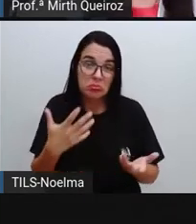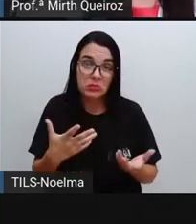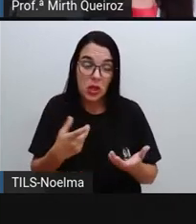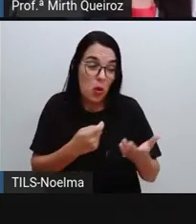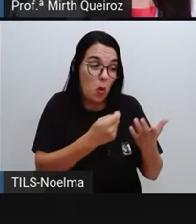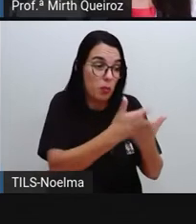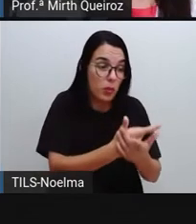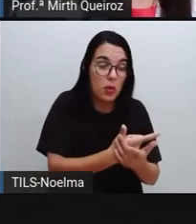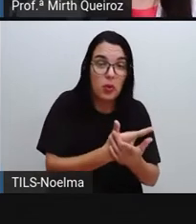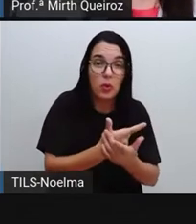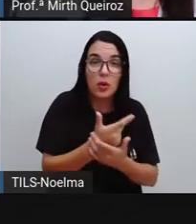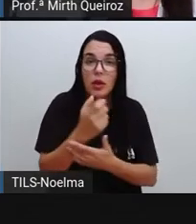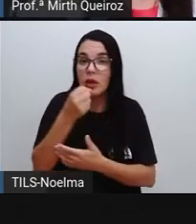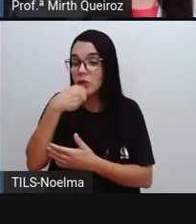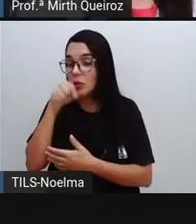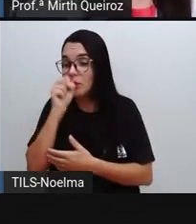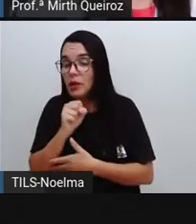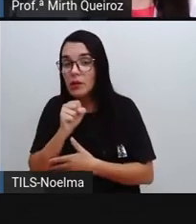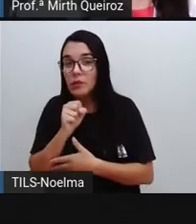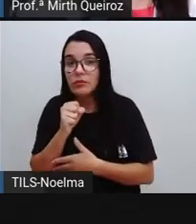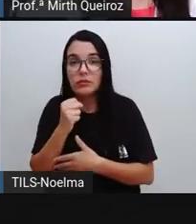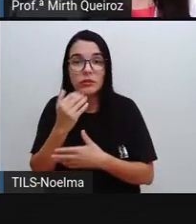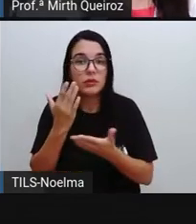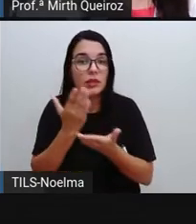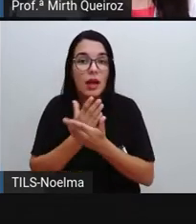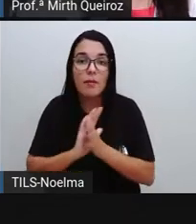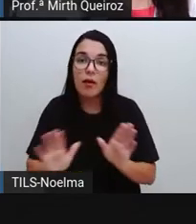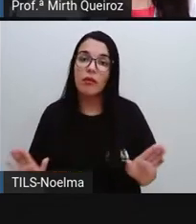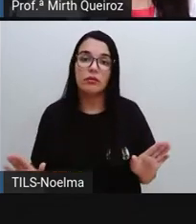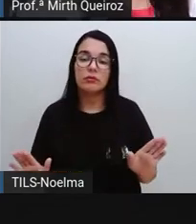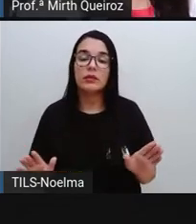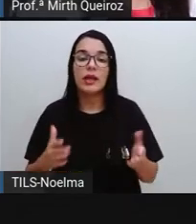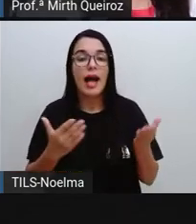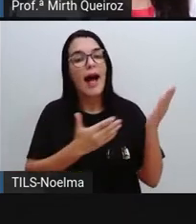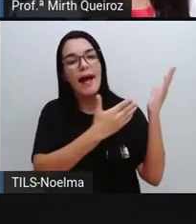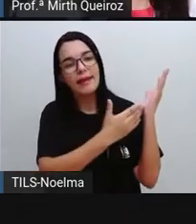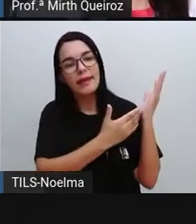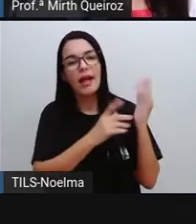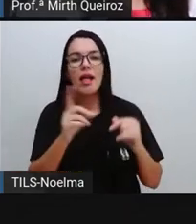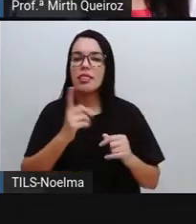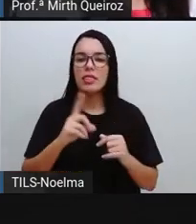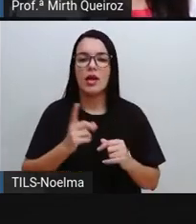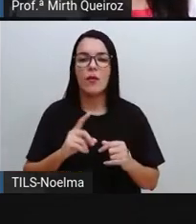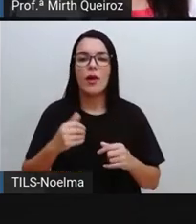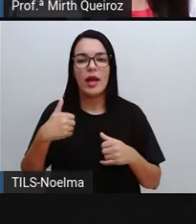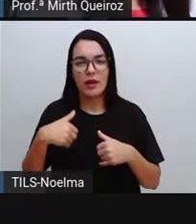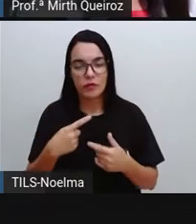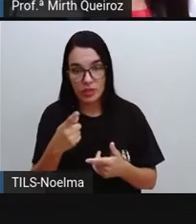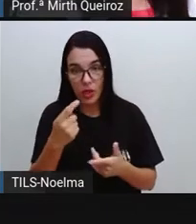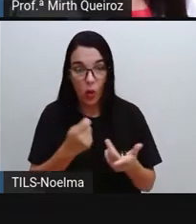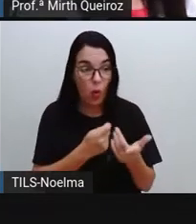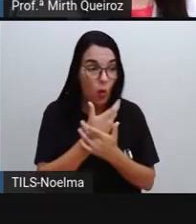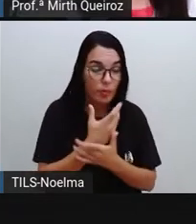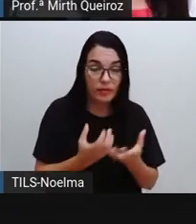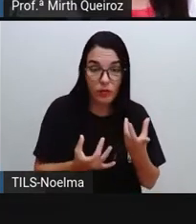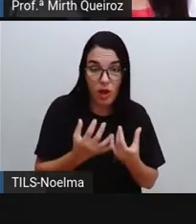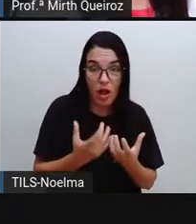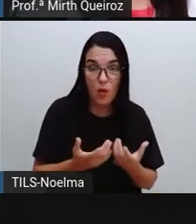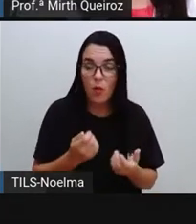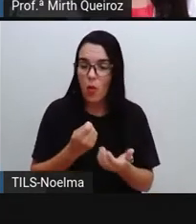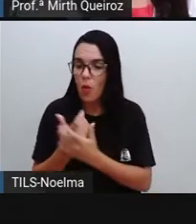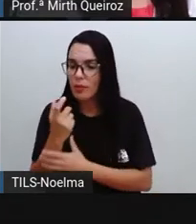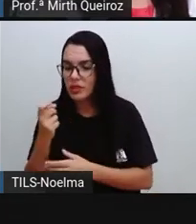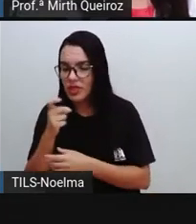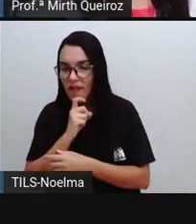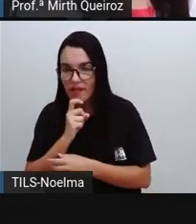uma maçã, uma laranja que a gente compra, a gente precisa consumir imediatamente porque perde, né? Ali não presta